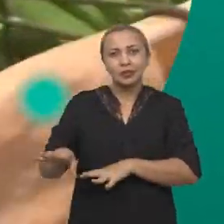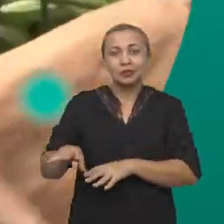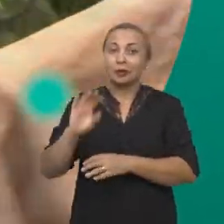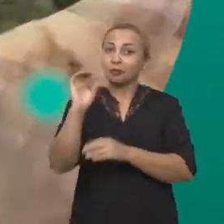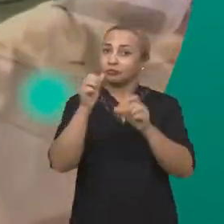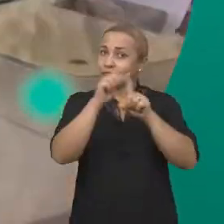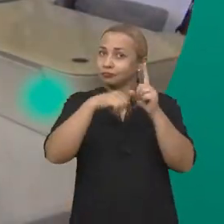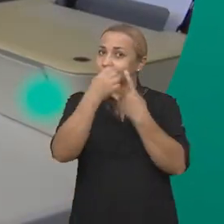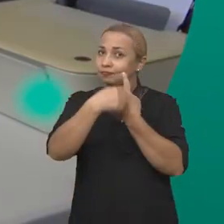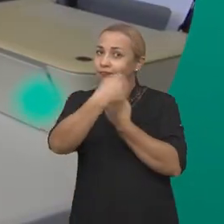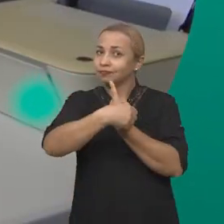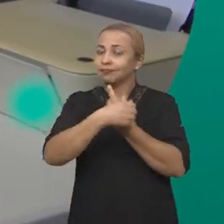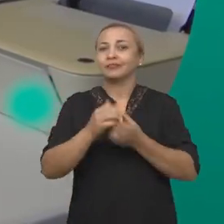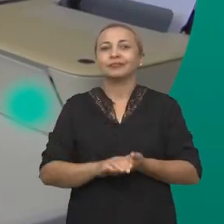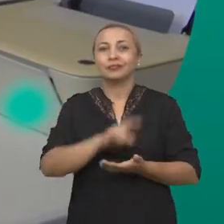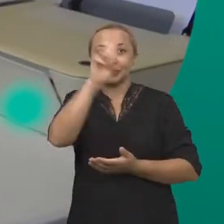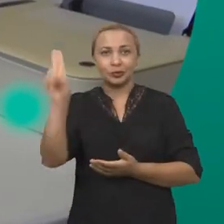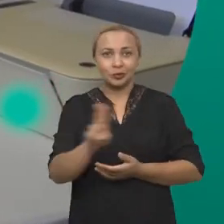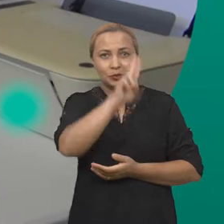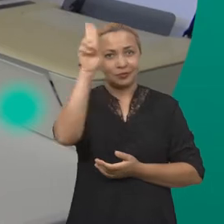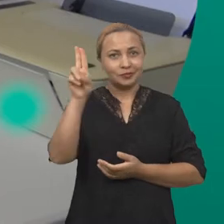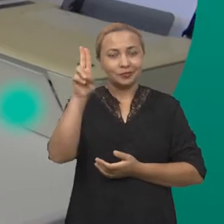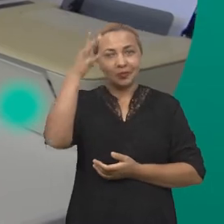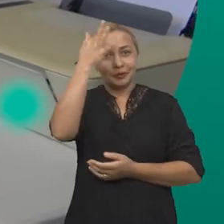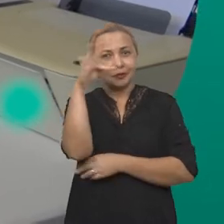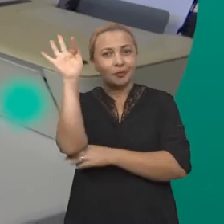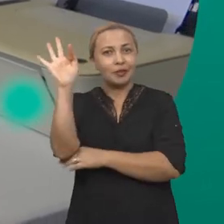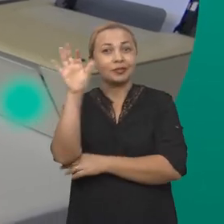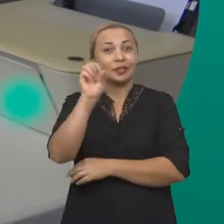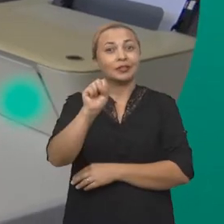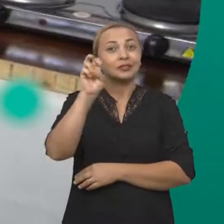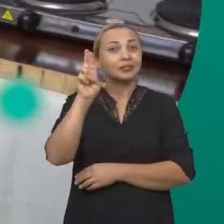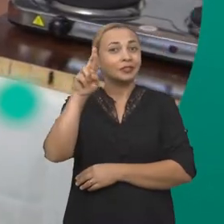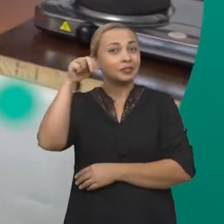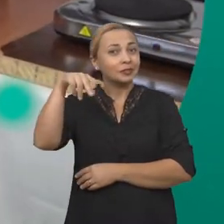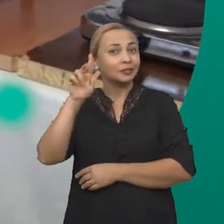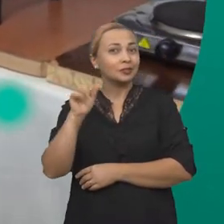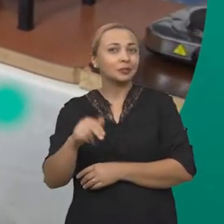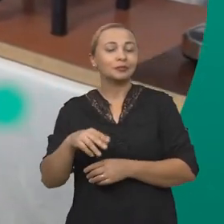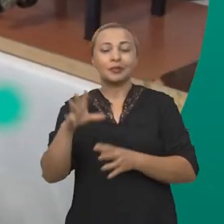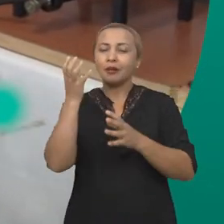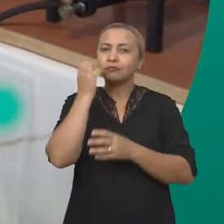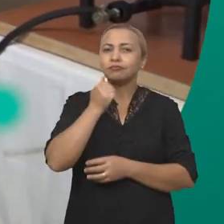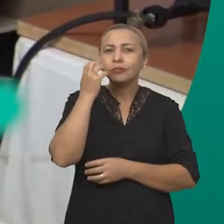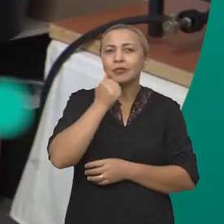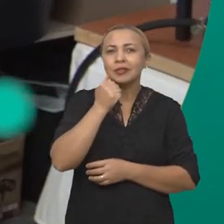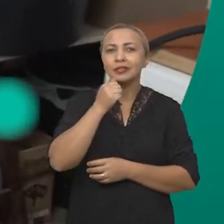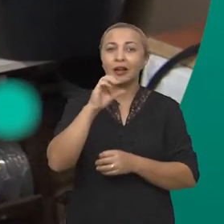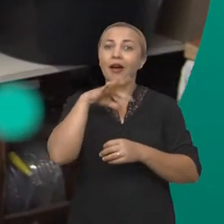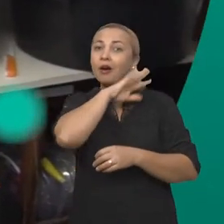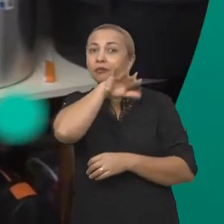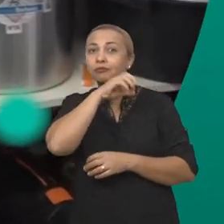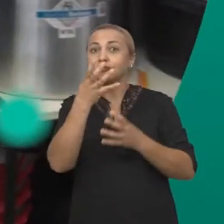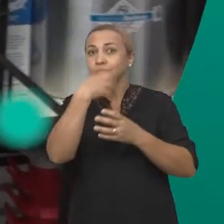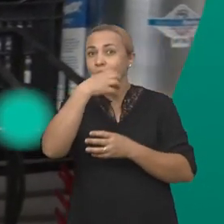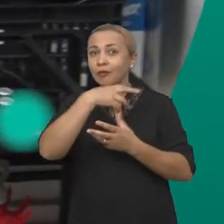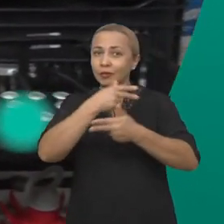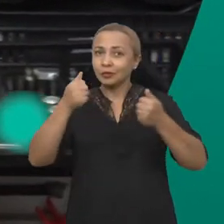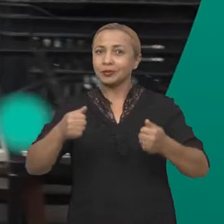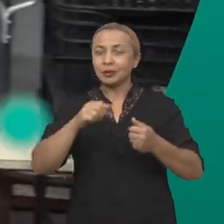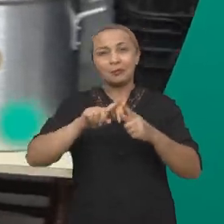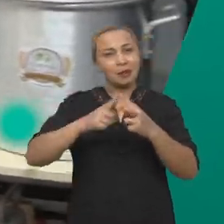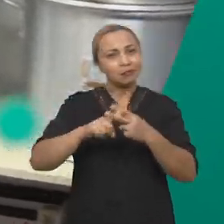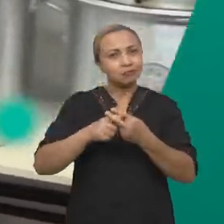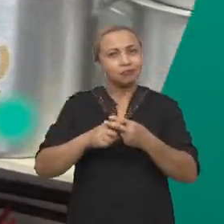cultivo de bananeiras. Já na Universidade Federal de Sergipe, os cientistas estão aproveitando as frutas típicas da região